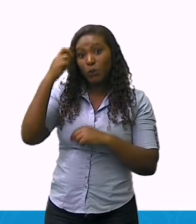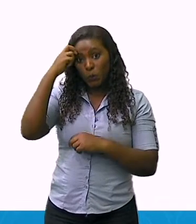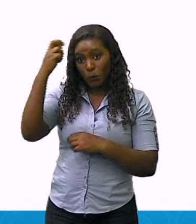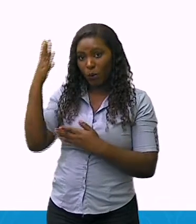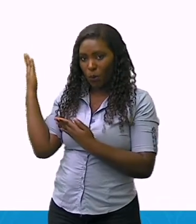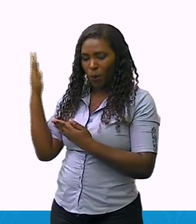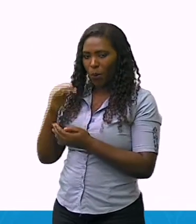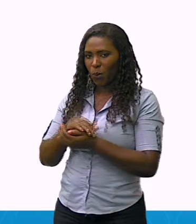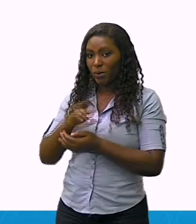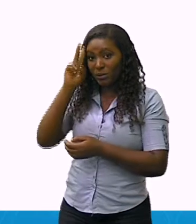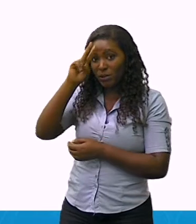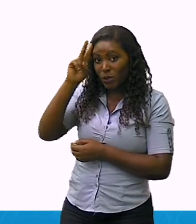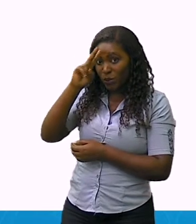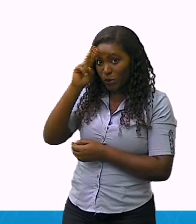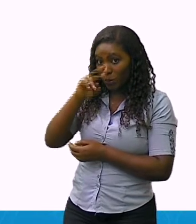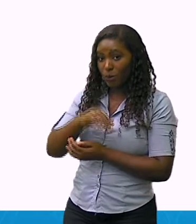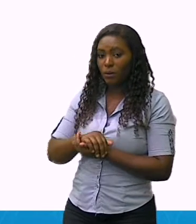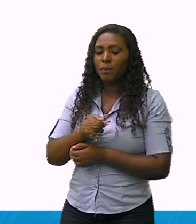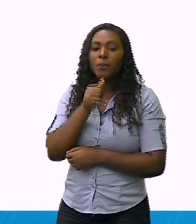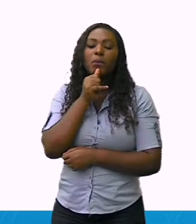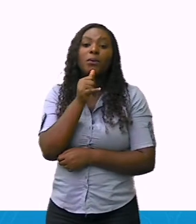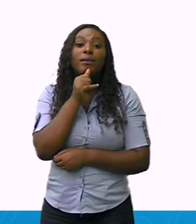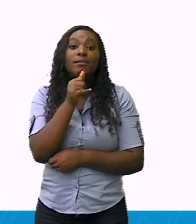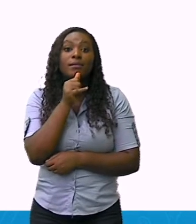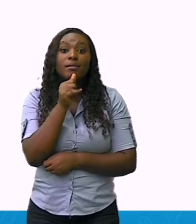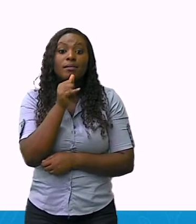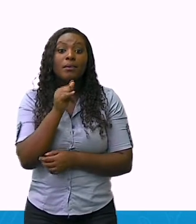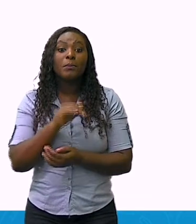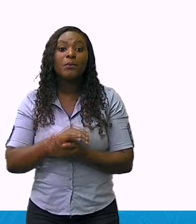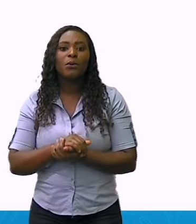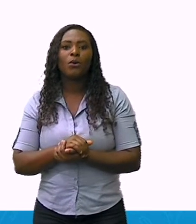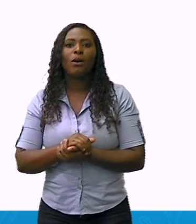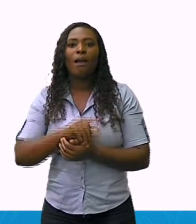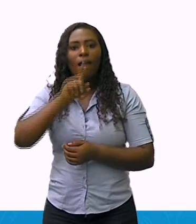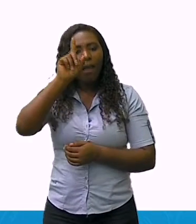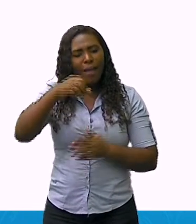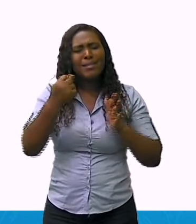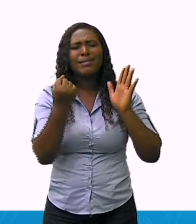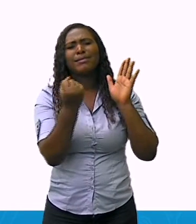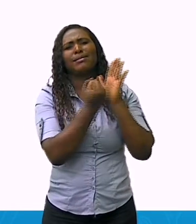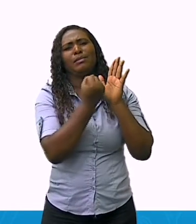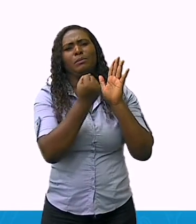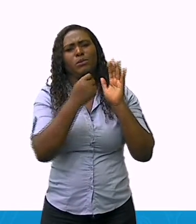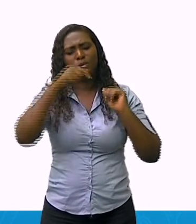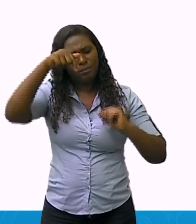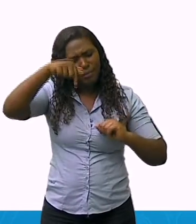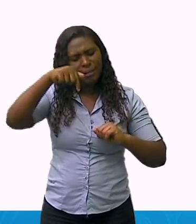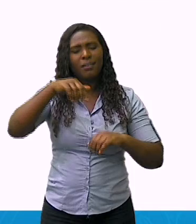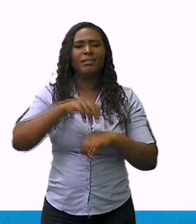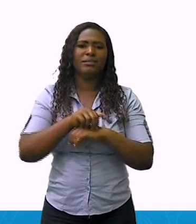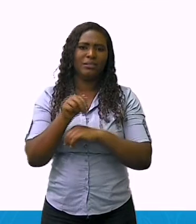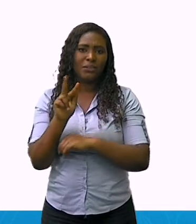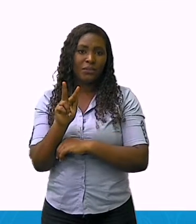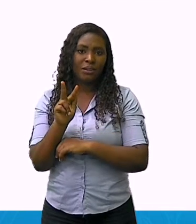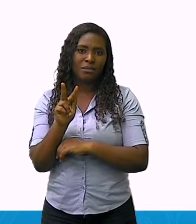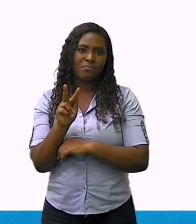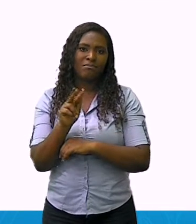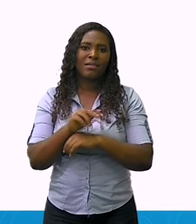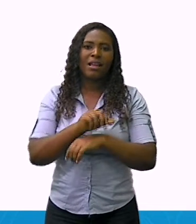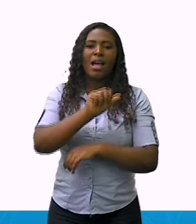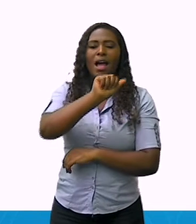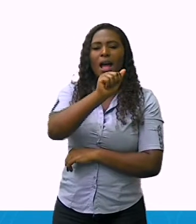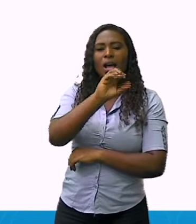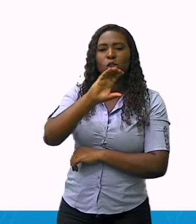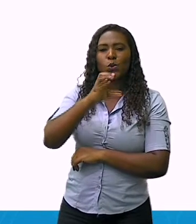temos um dos exemplos. Vamos começar por um grande símbolo do nosso município, a Companhia Sucareira